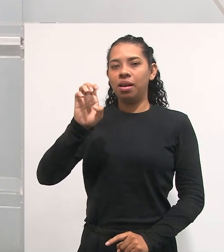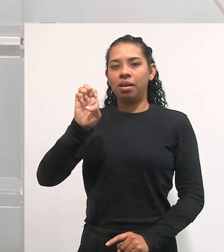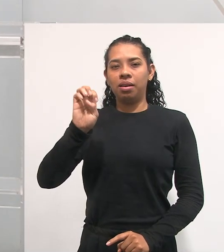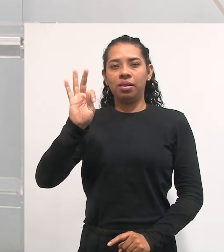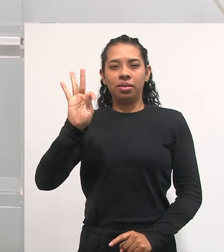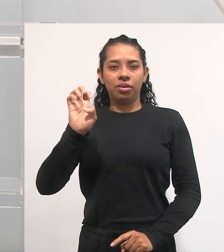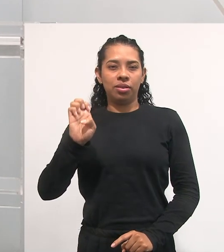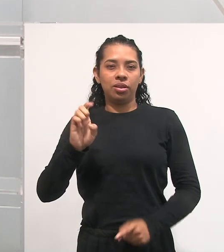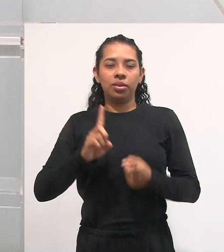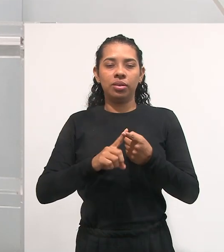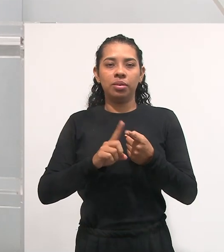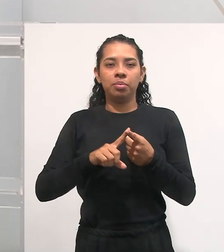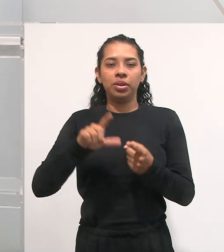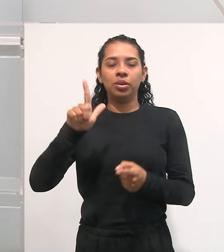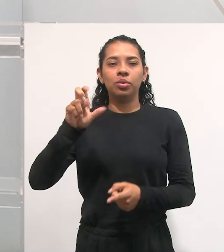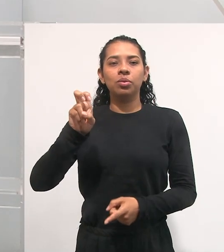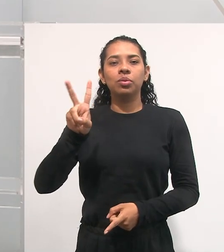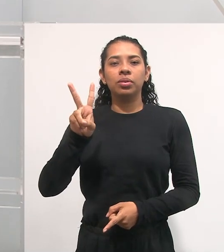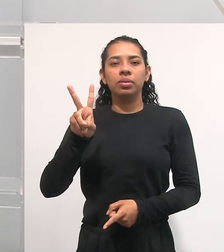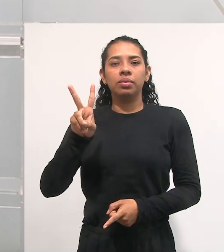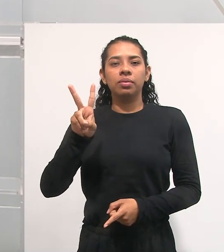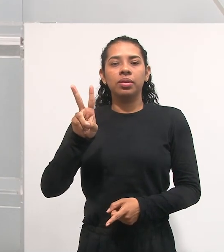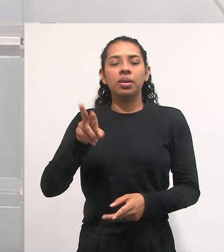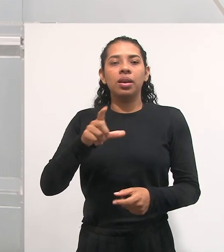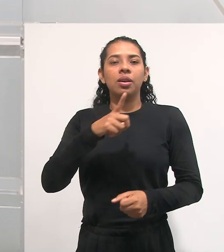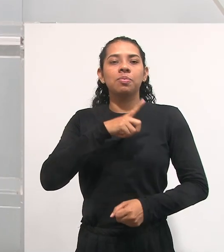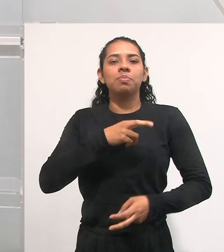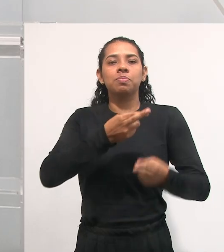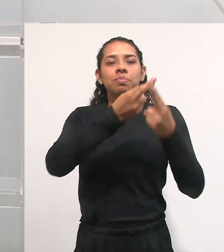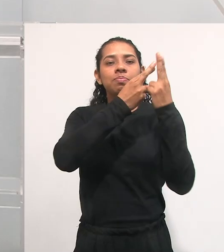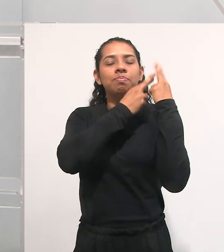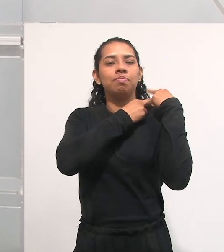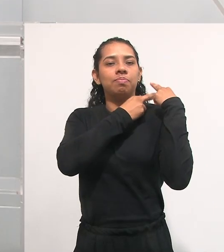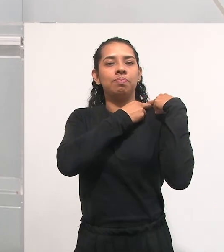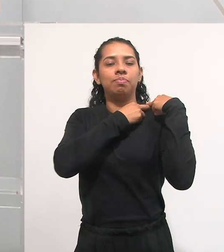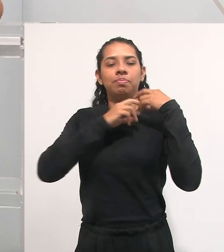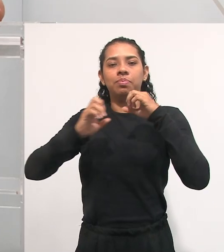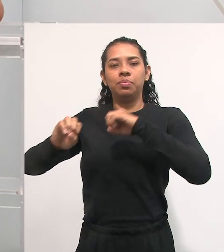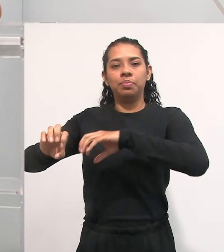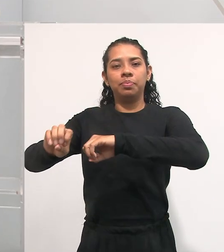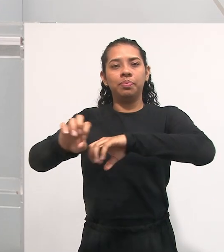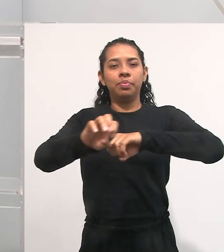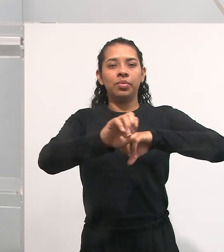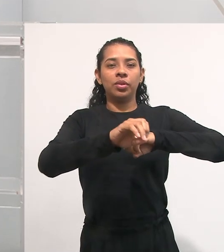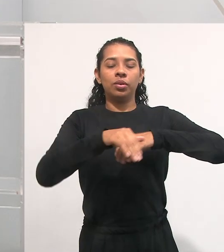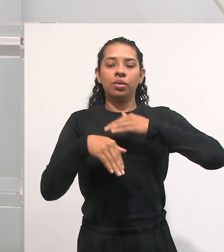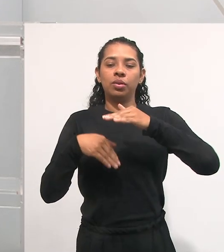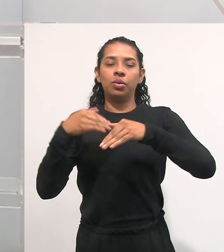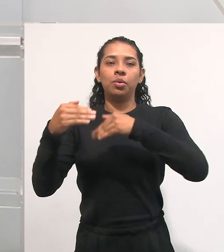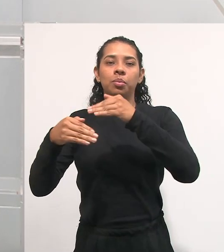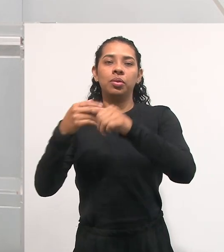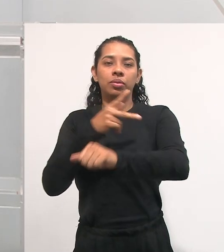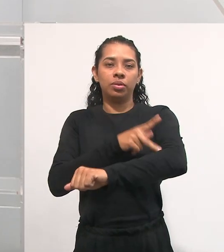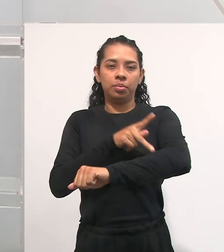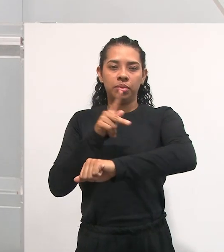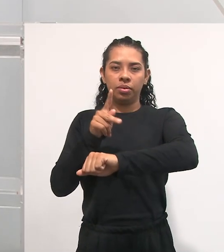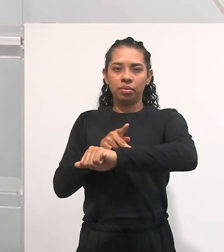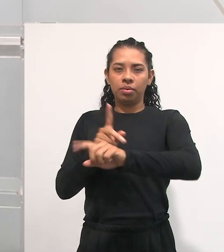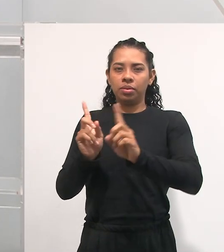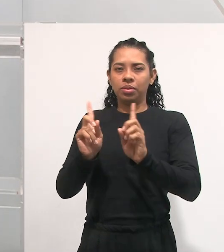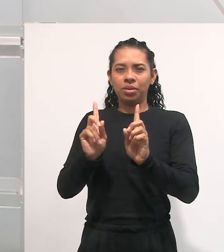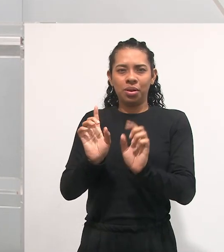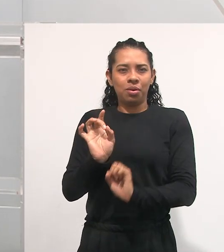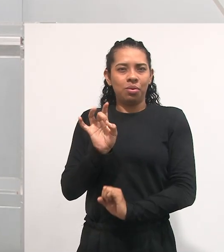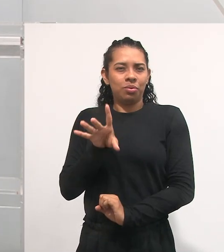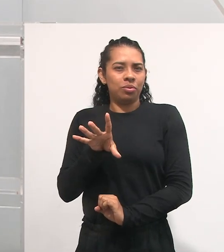Vygotsky, a avaliação assume essa importância no processo pedagógico, não de classificar,